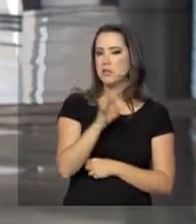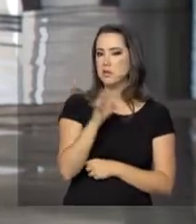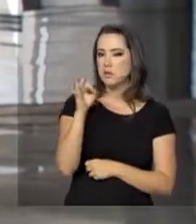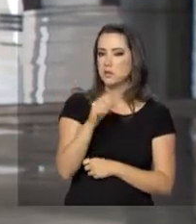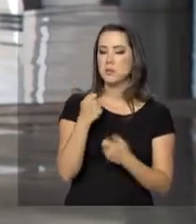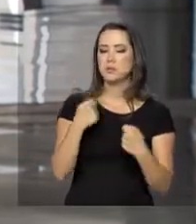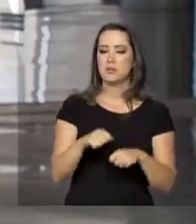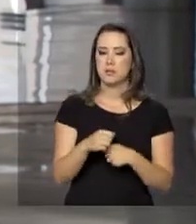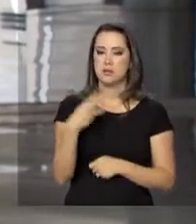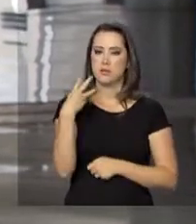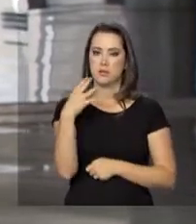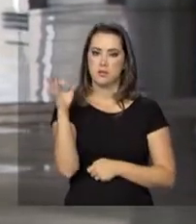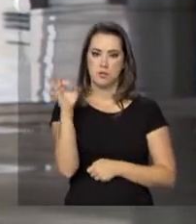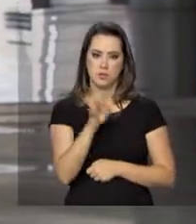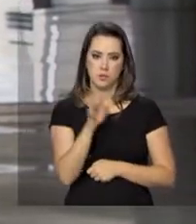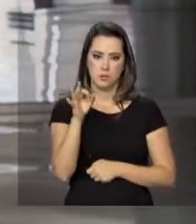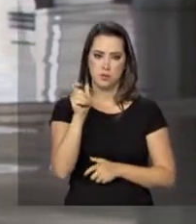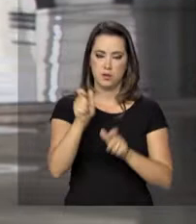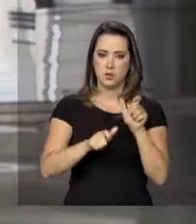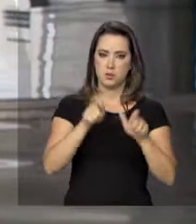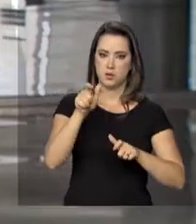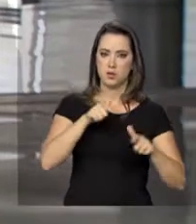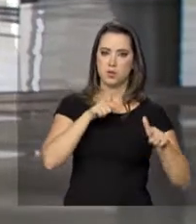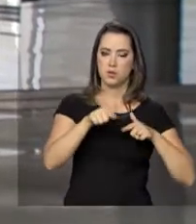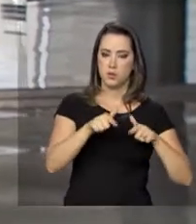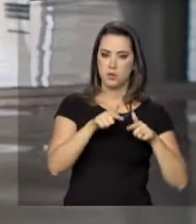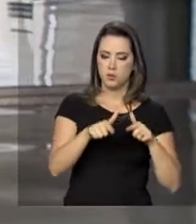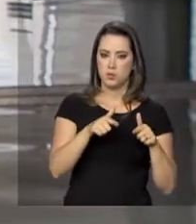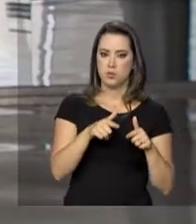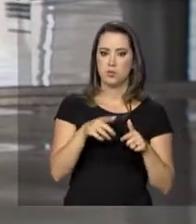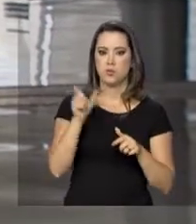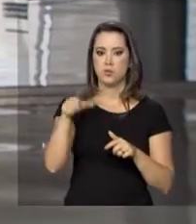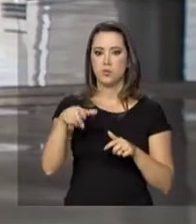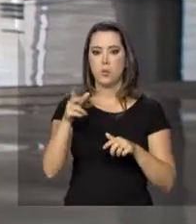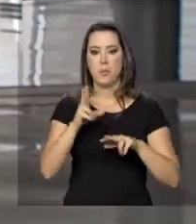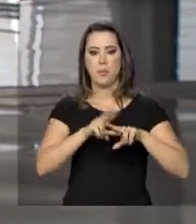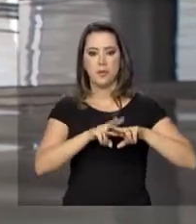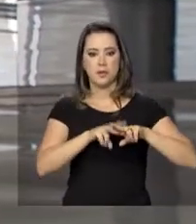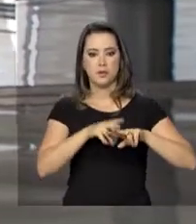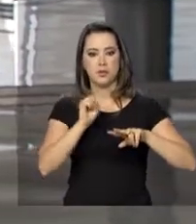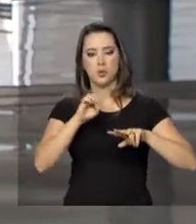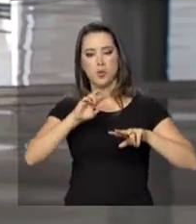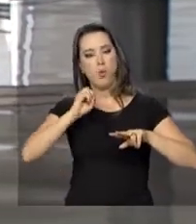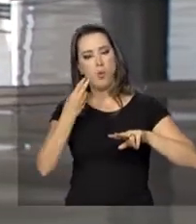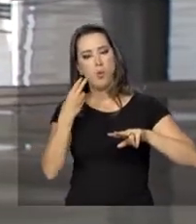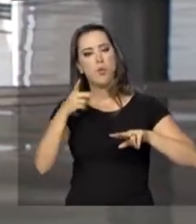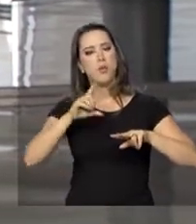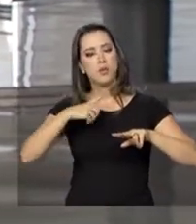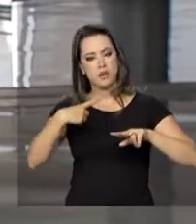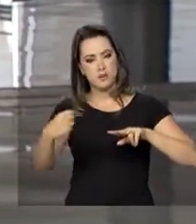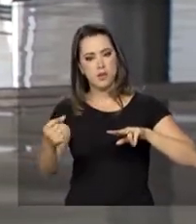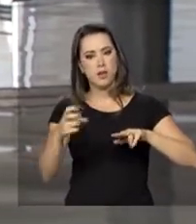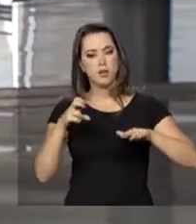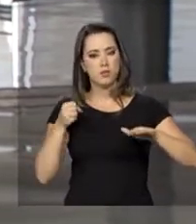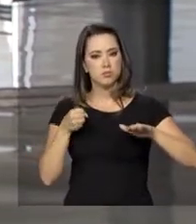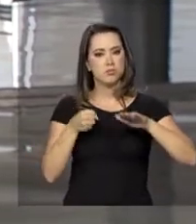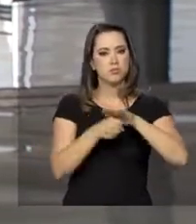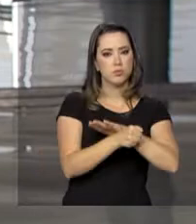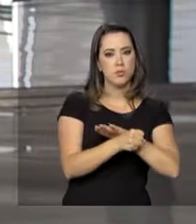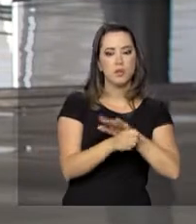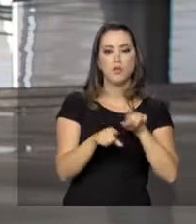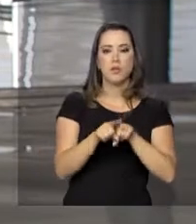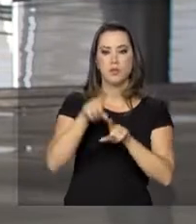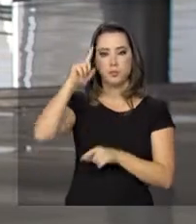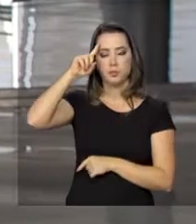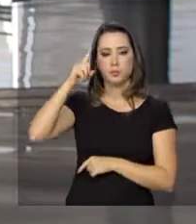devem ter no mínimo 3% dos funcionários presos ou egressos de prisões. A medida vale também,